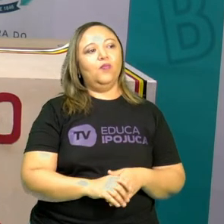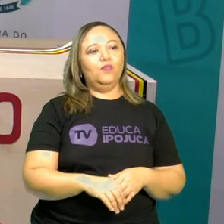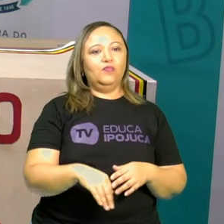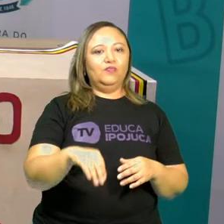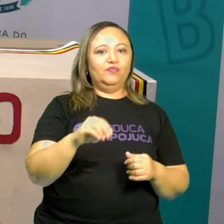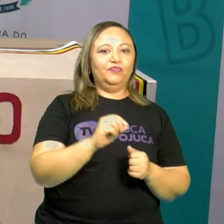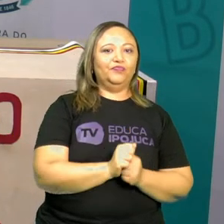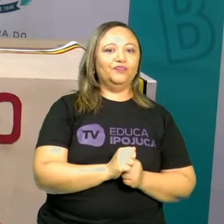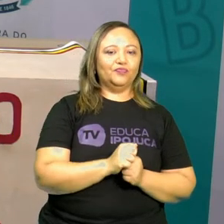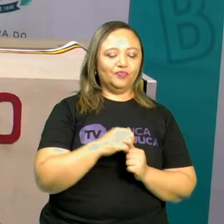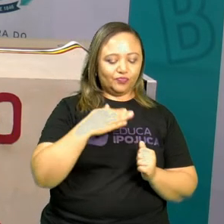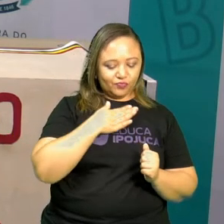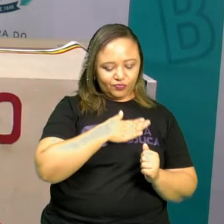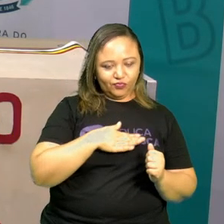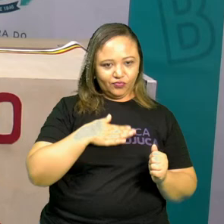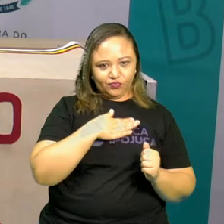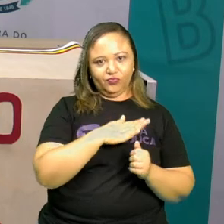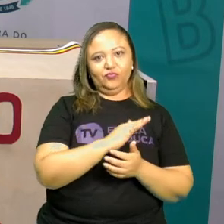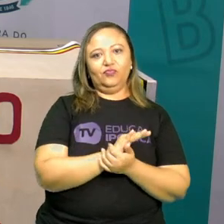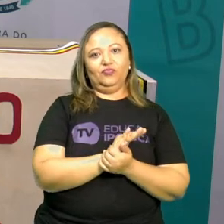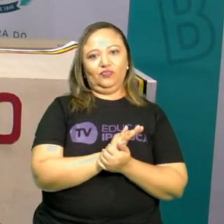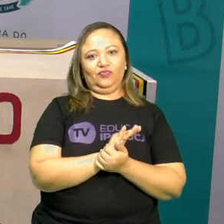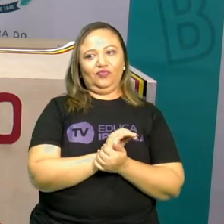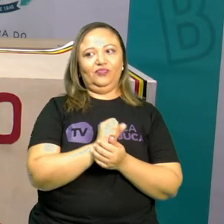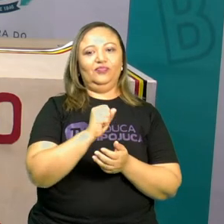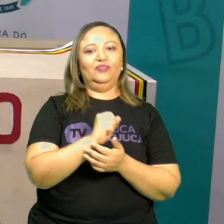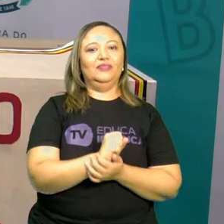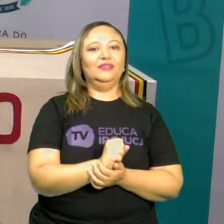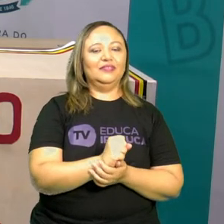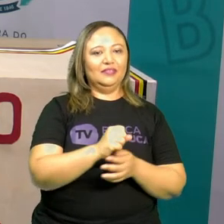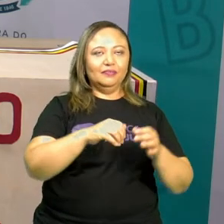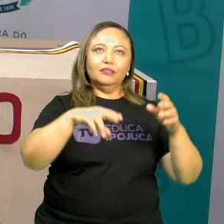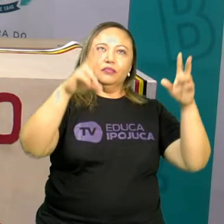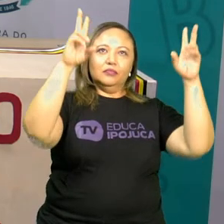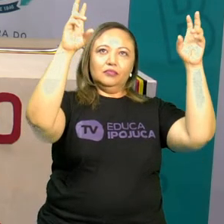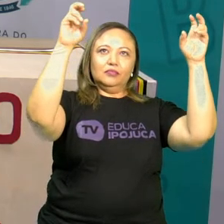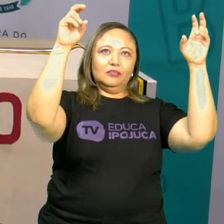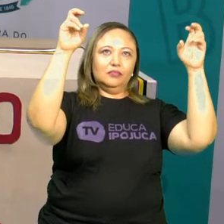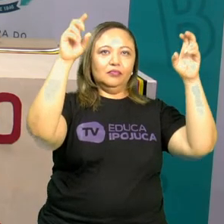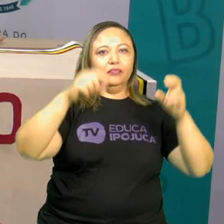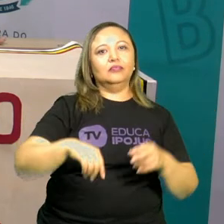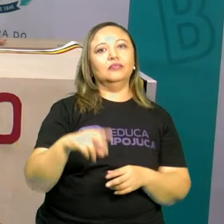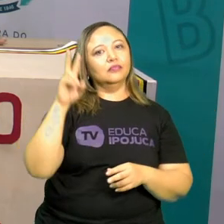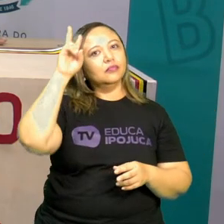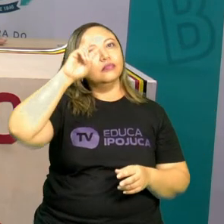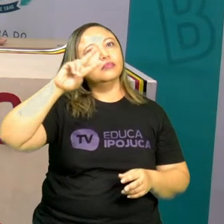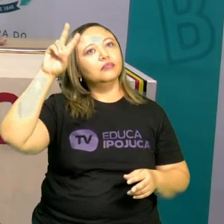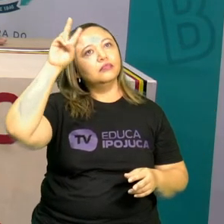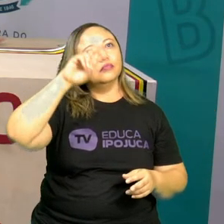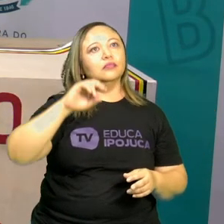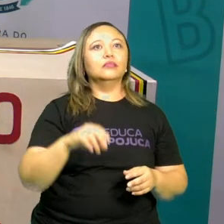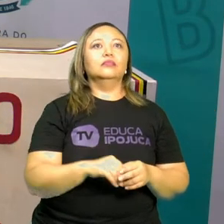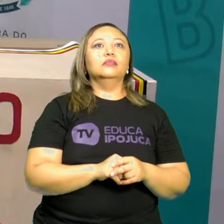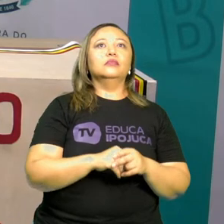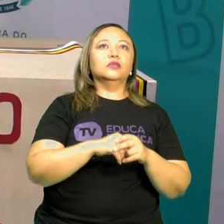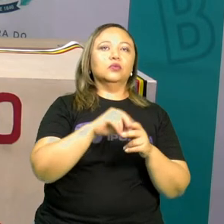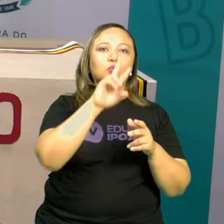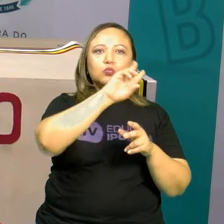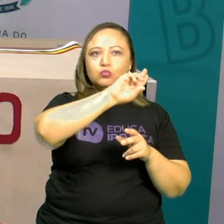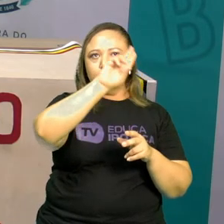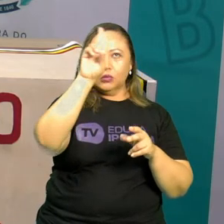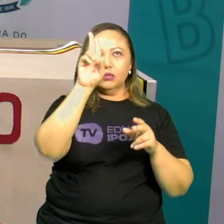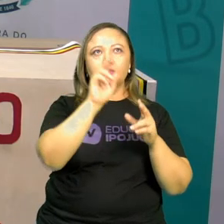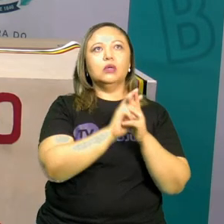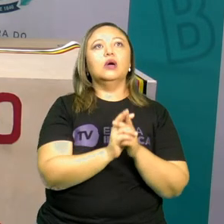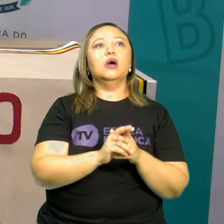espera que vocês tenham gostado da historinha de hoje, né? A grande notícia. Que foi a volta às aulas. E também da brincadeira